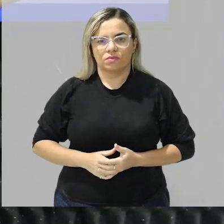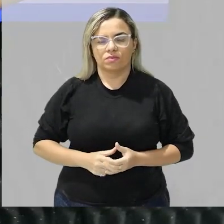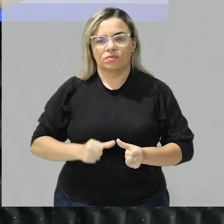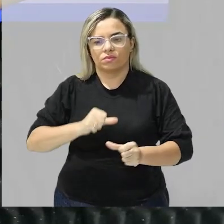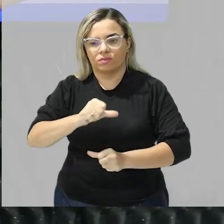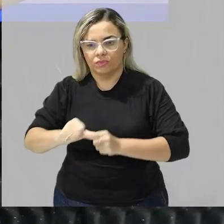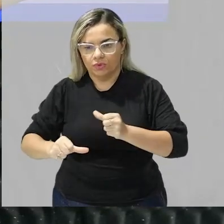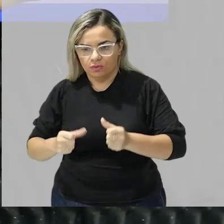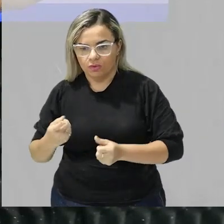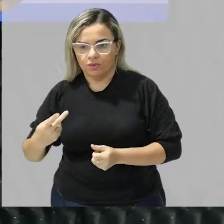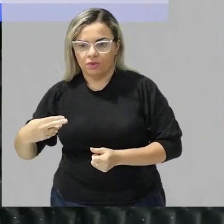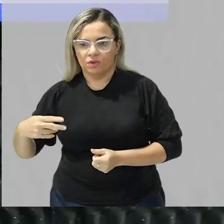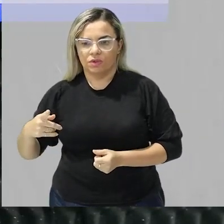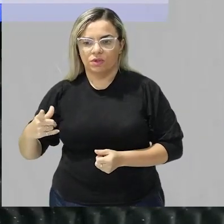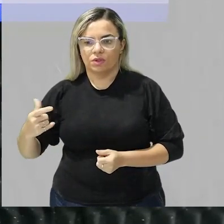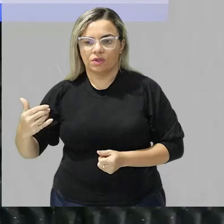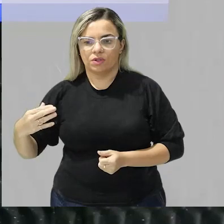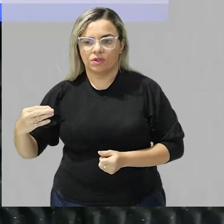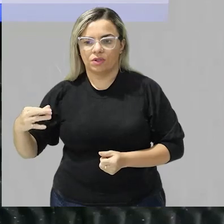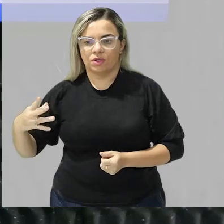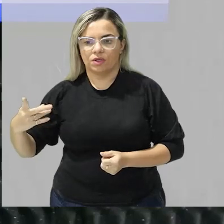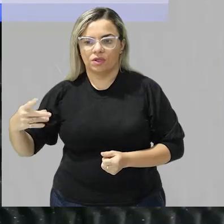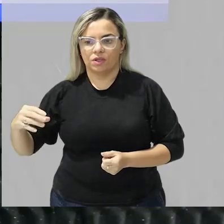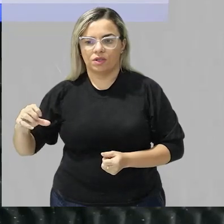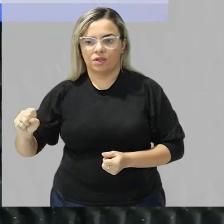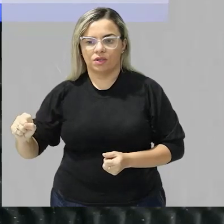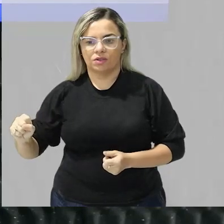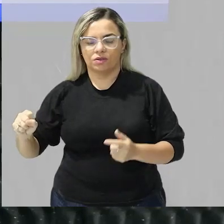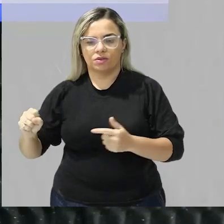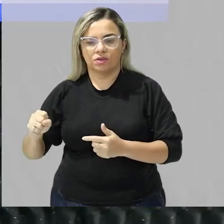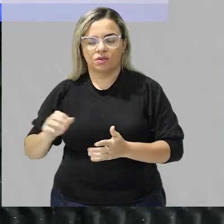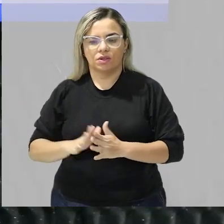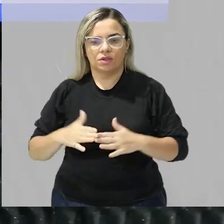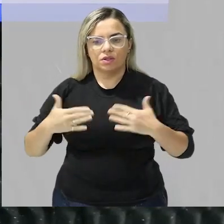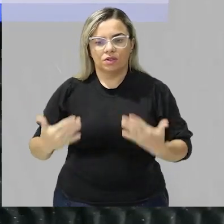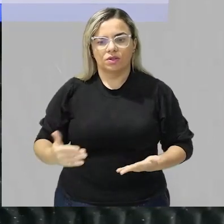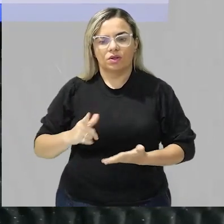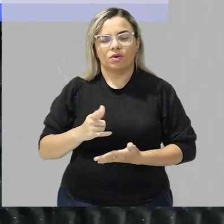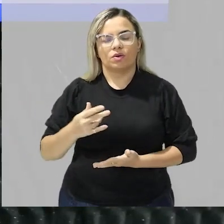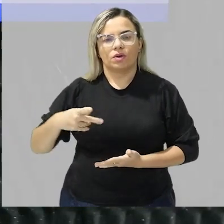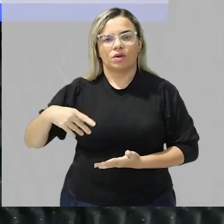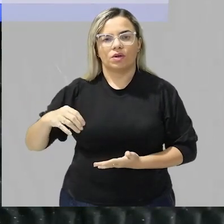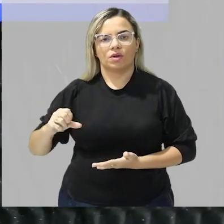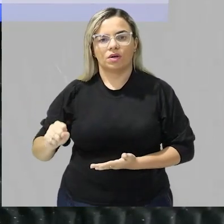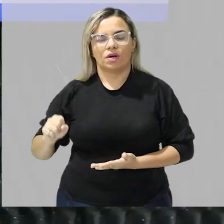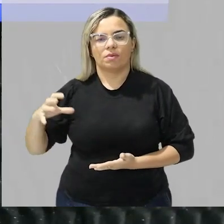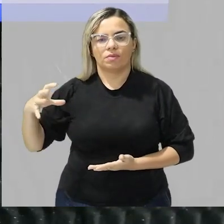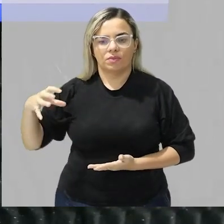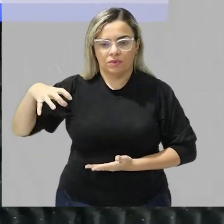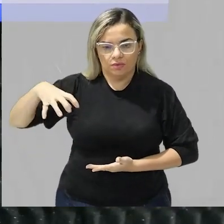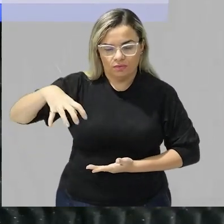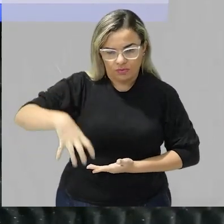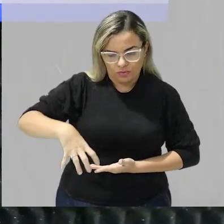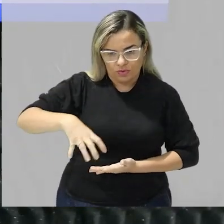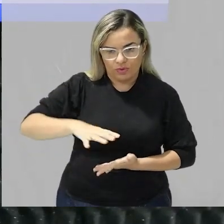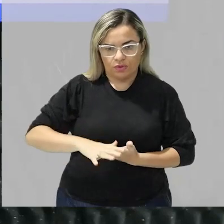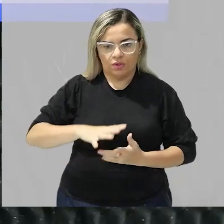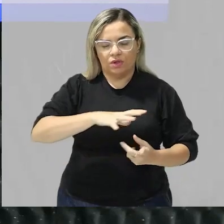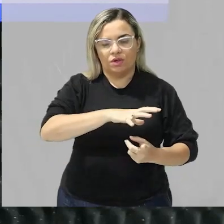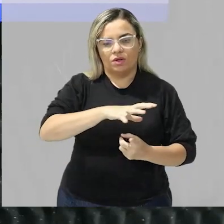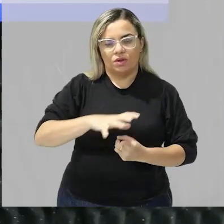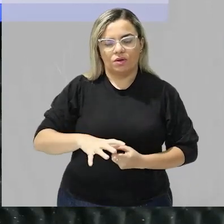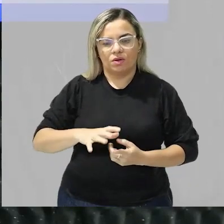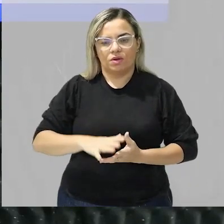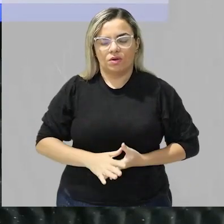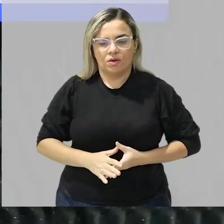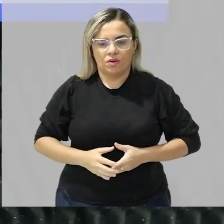triglicerídeo tá então as lipases que são enzimas que atuam sobre gordura ou seja a gordura que nesse